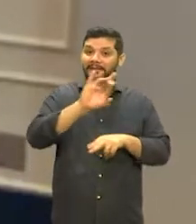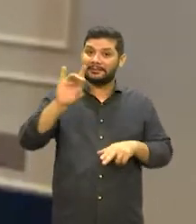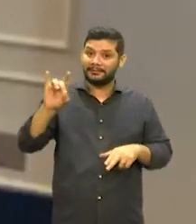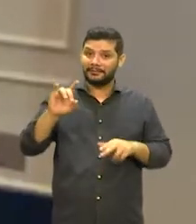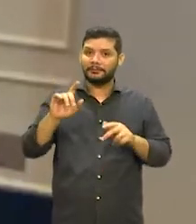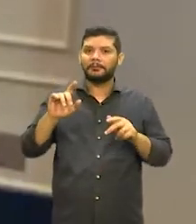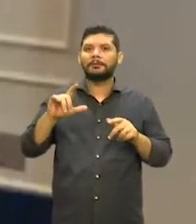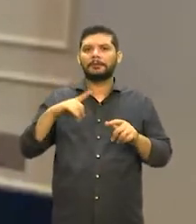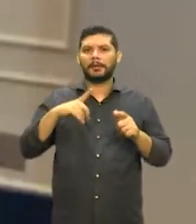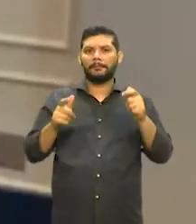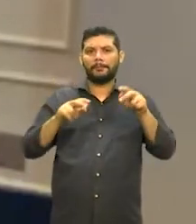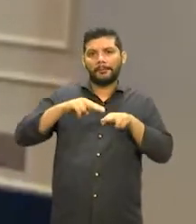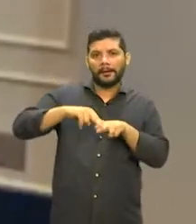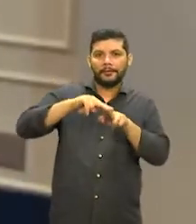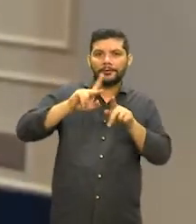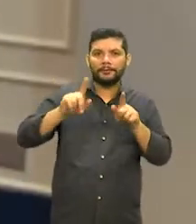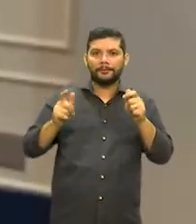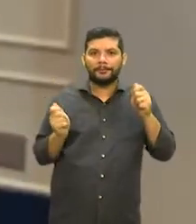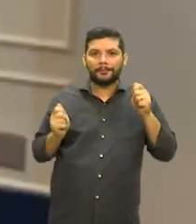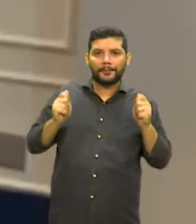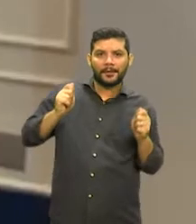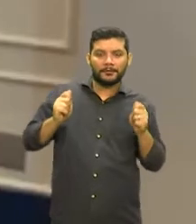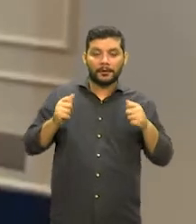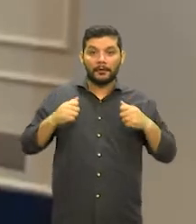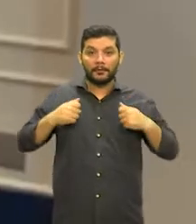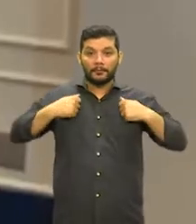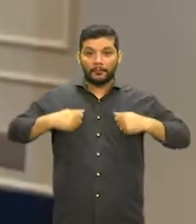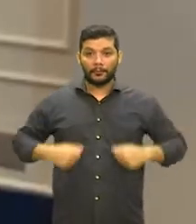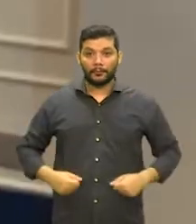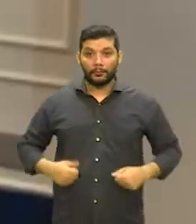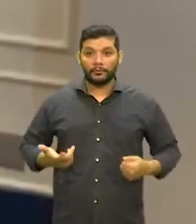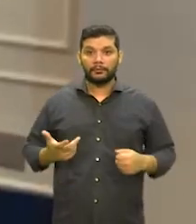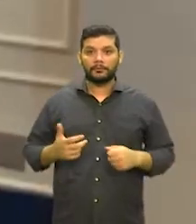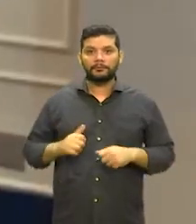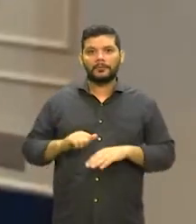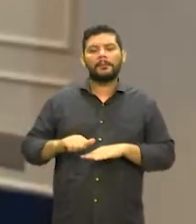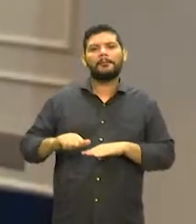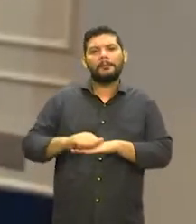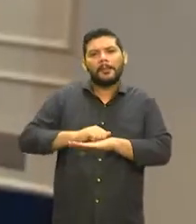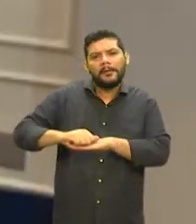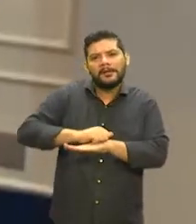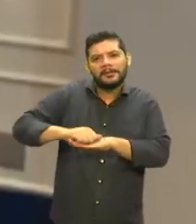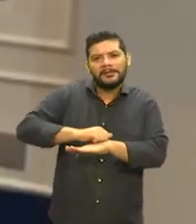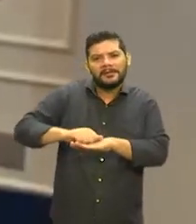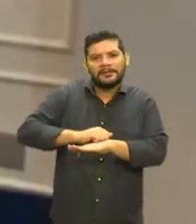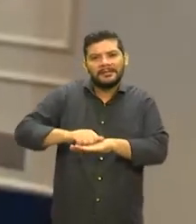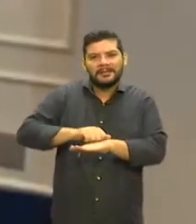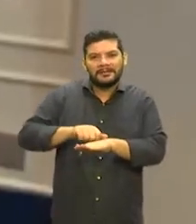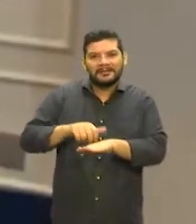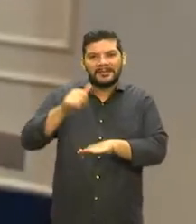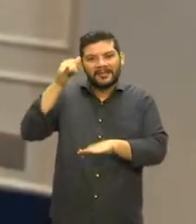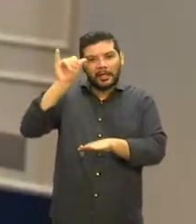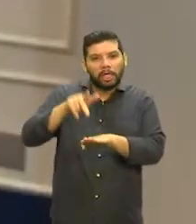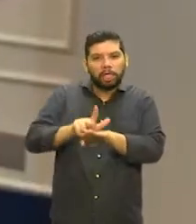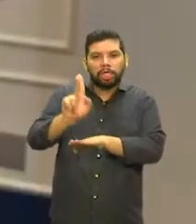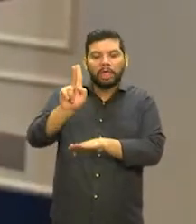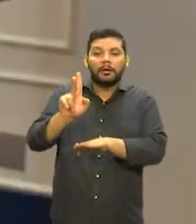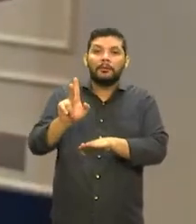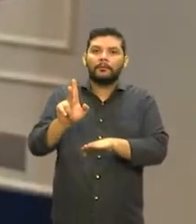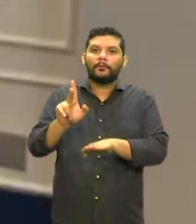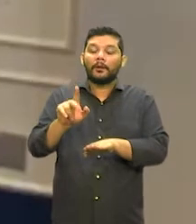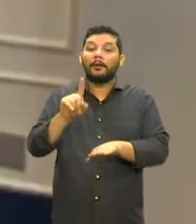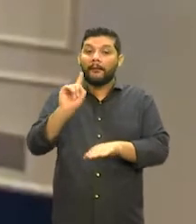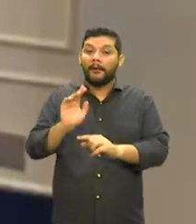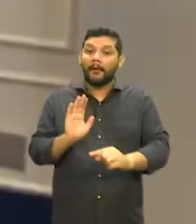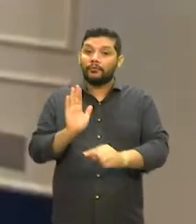bodyboard, bolsa, camiseta, as parafinas que o pessoal utiliza todo mês. Tudo isso a gente vai estar aumentando a quantidade para